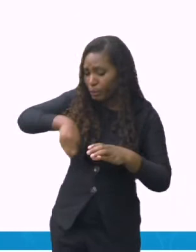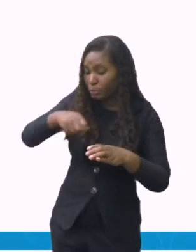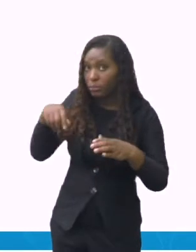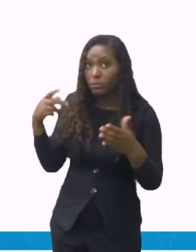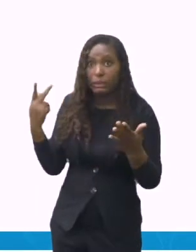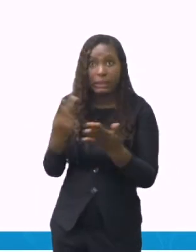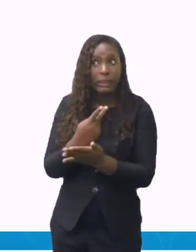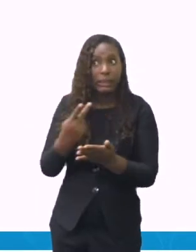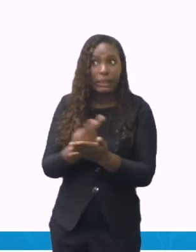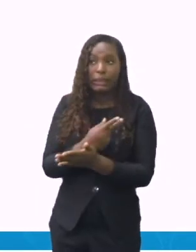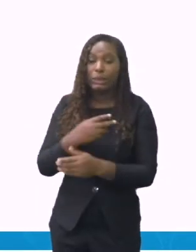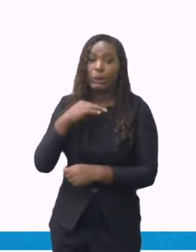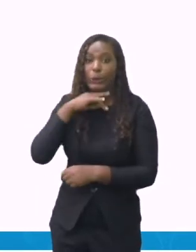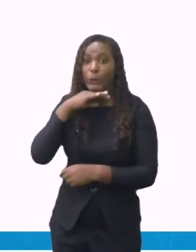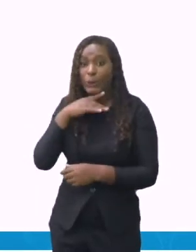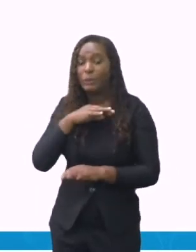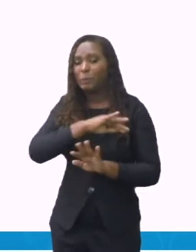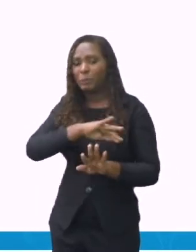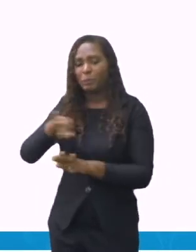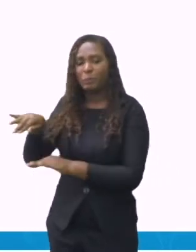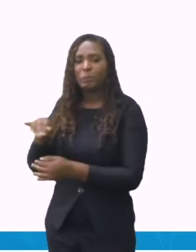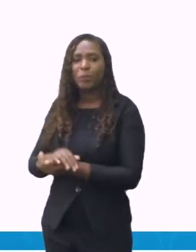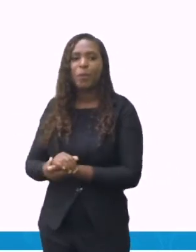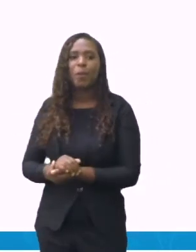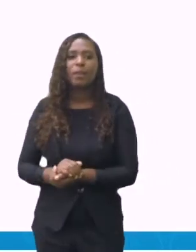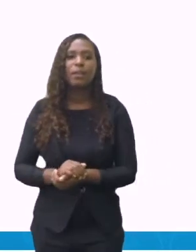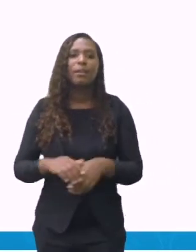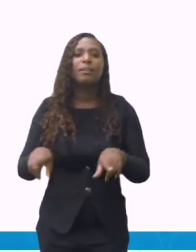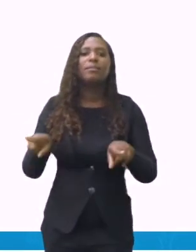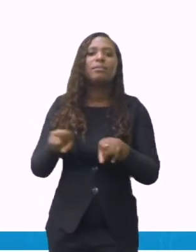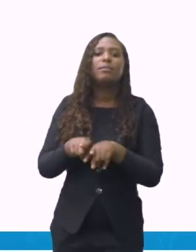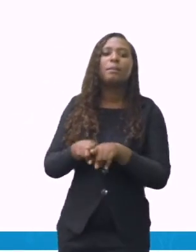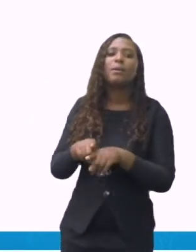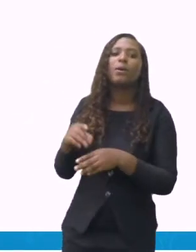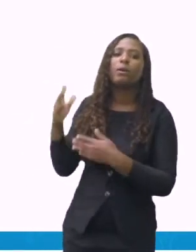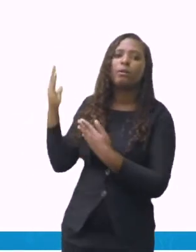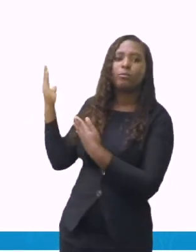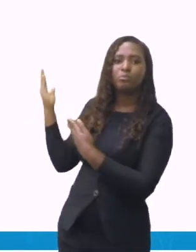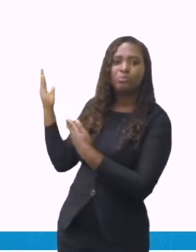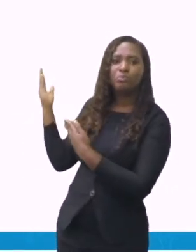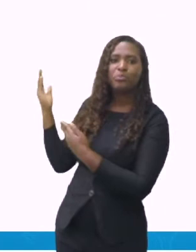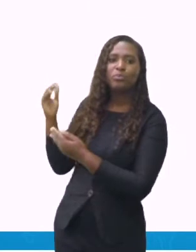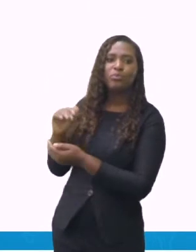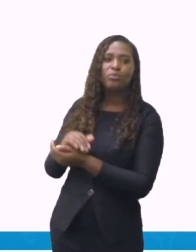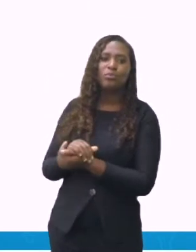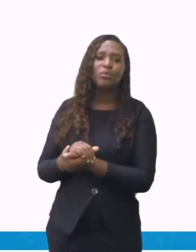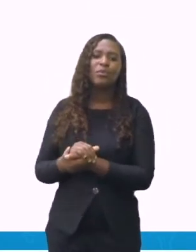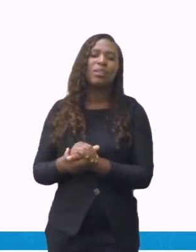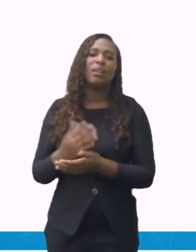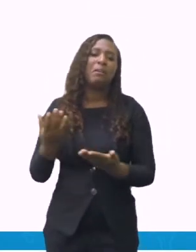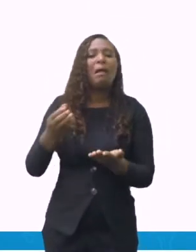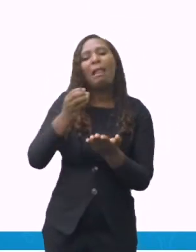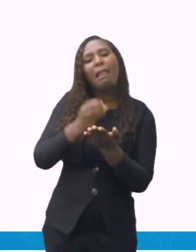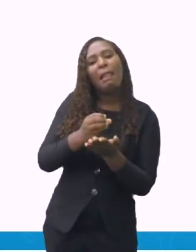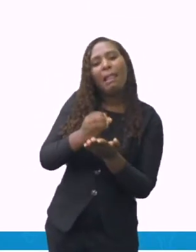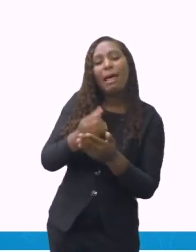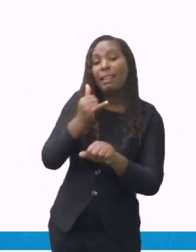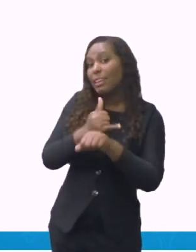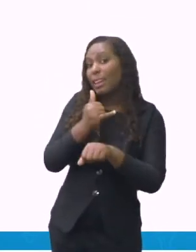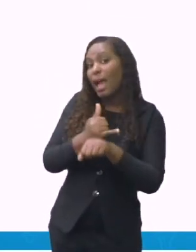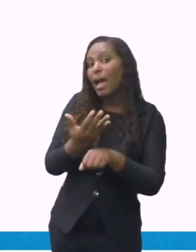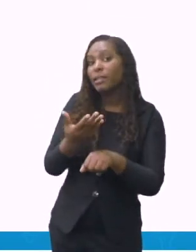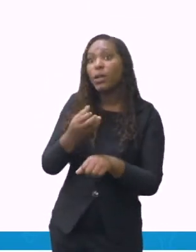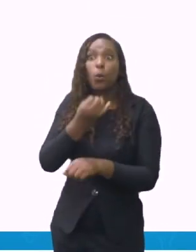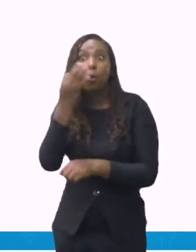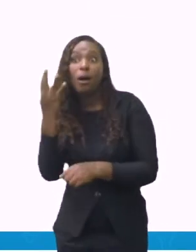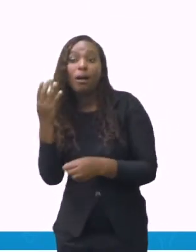quantidades sejam determinadas, né? Uma colher, duas, três, uma lata ou três colheres ou uma